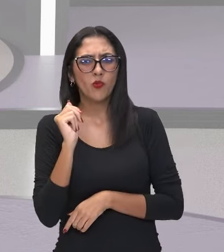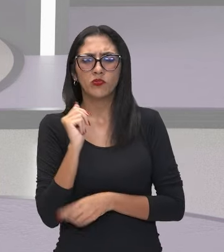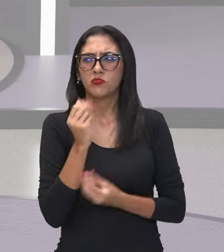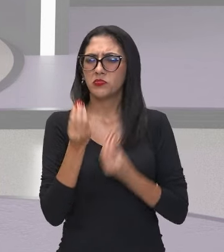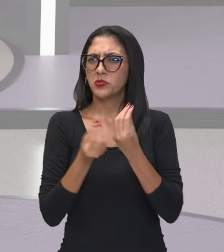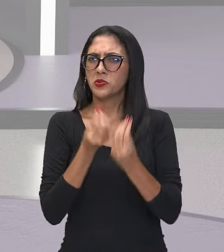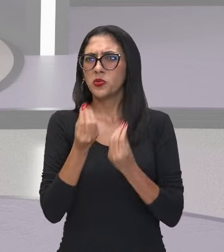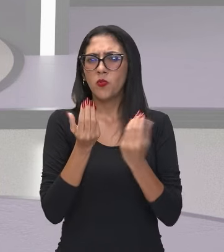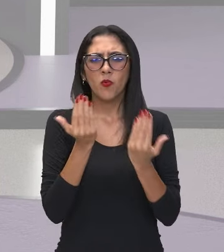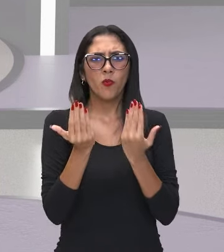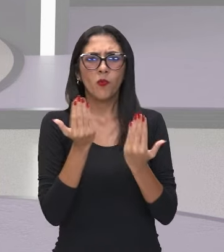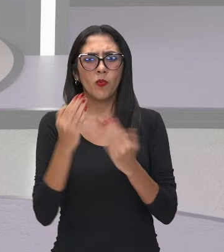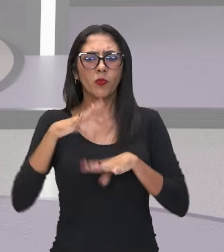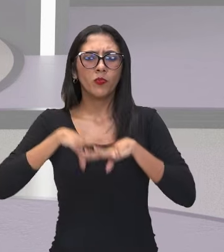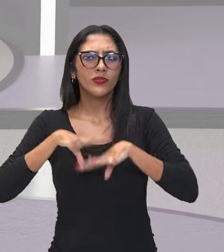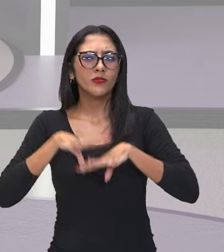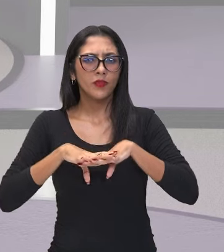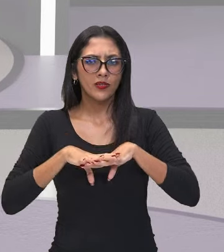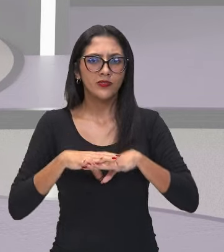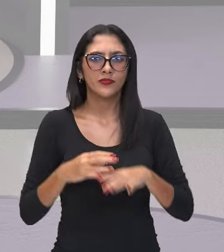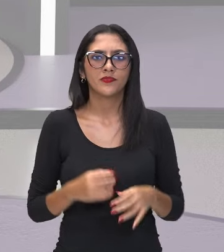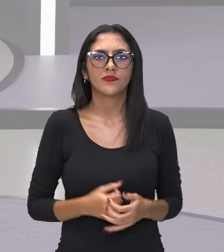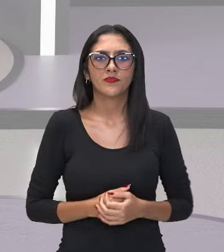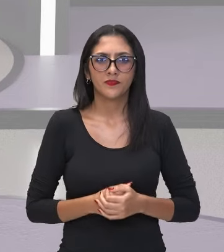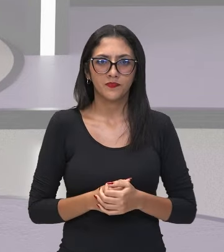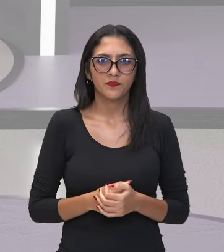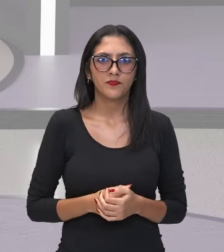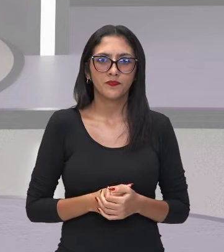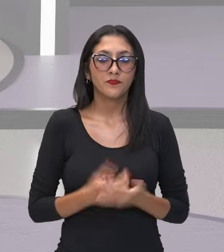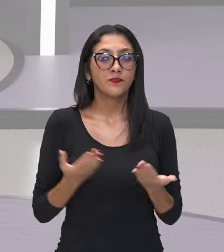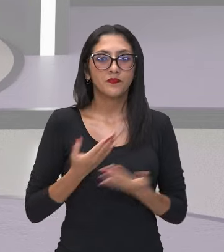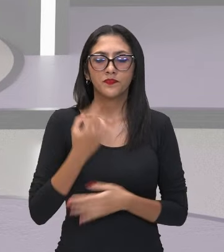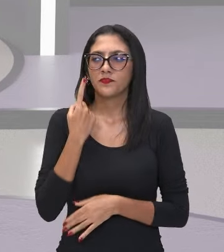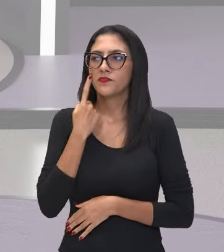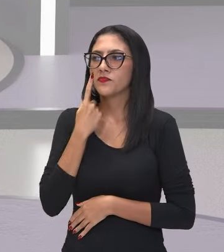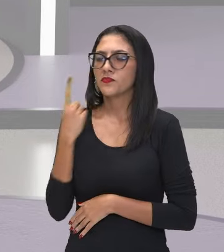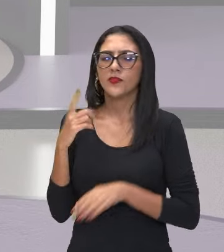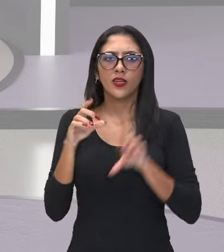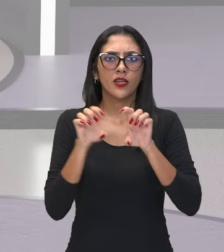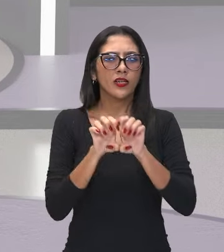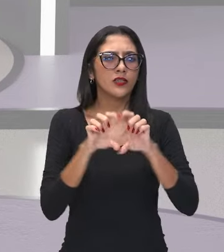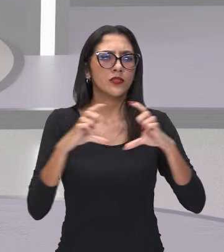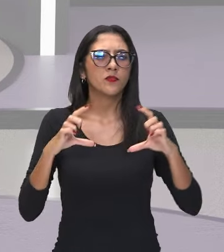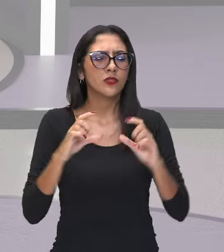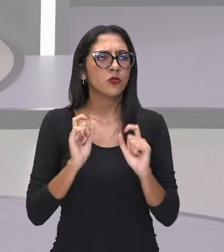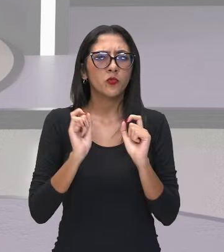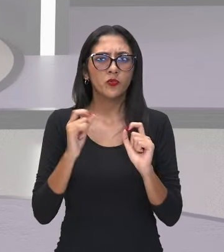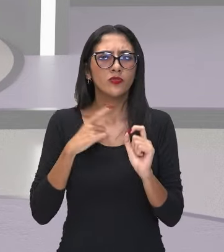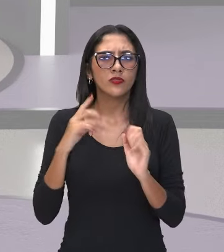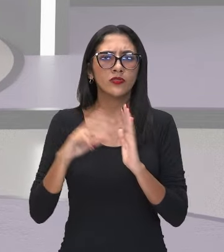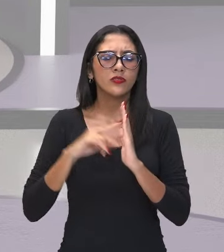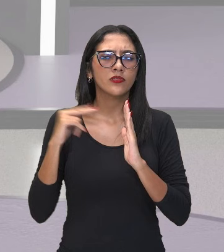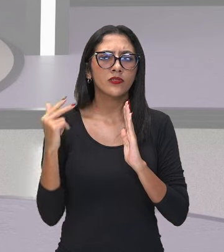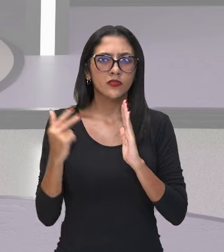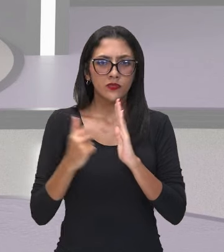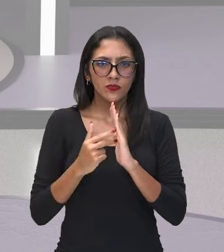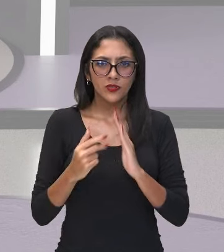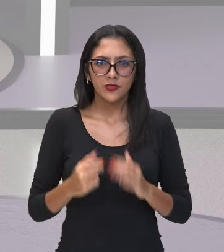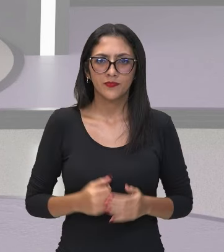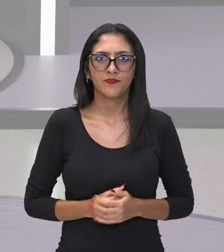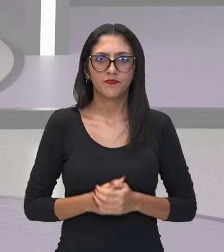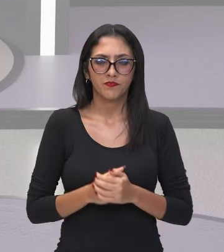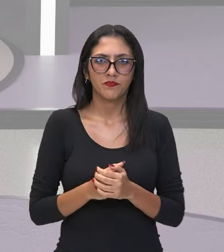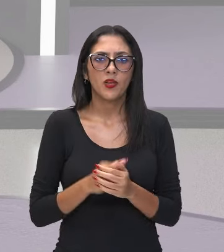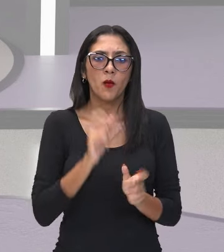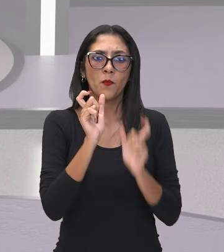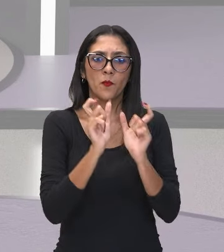visualizar agora aí na sua tela, várias expressões numéricas, mas o que é que tem a ver? A expressão amazonense, não é?